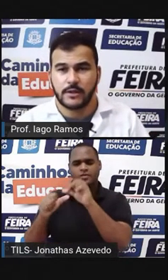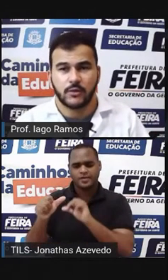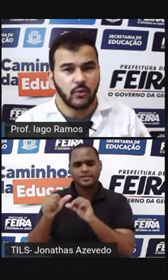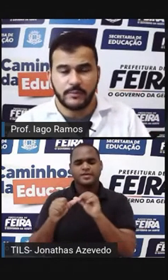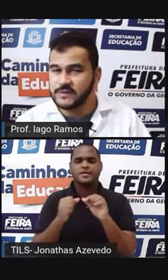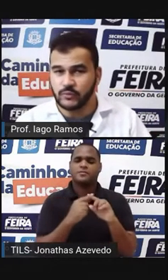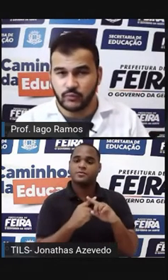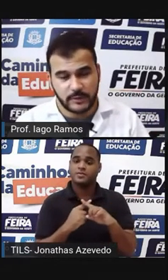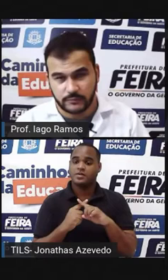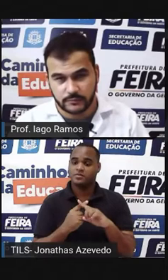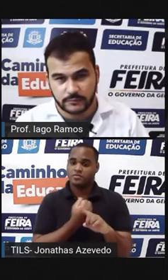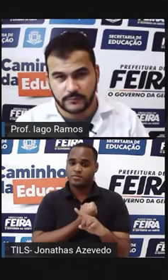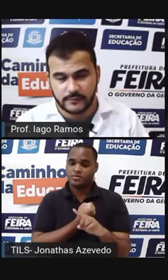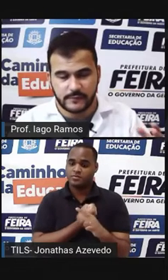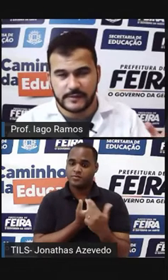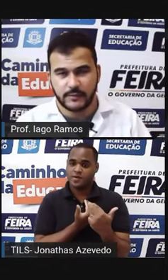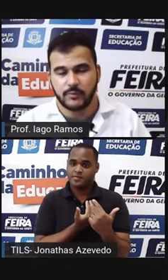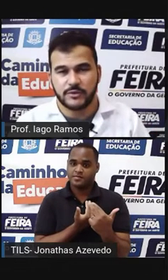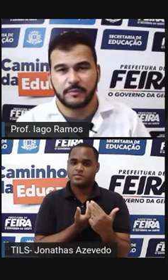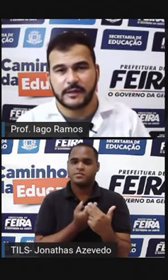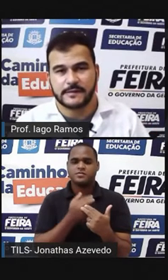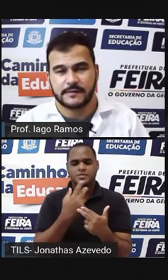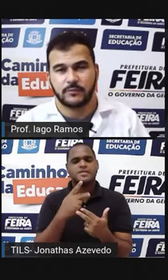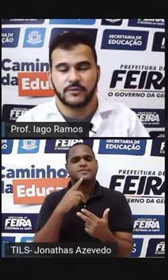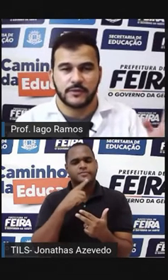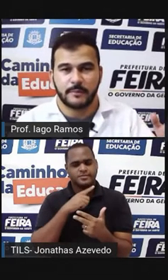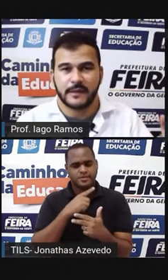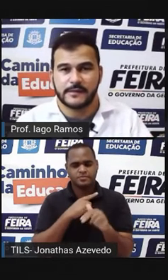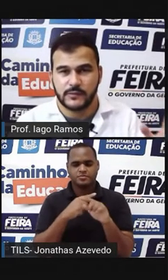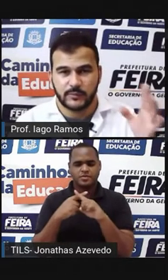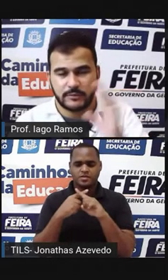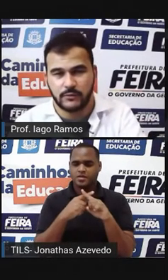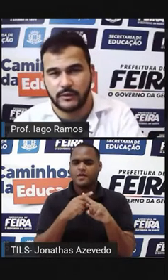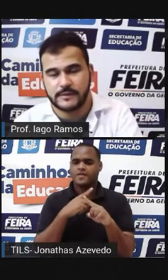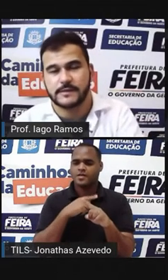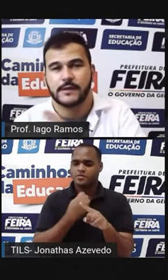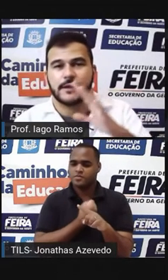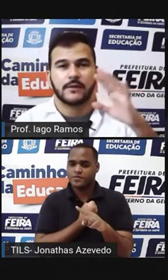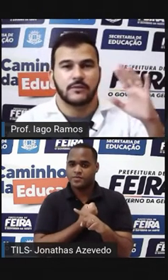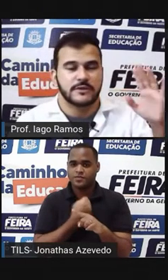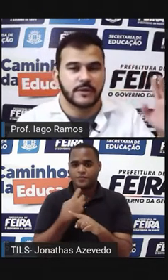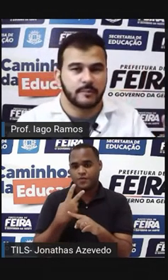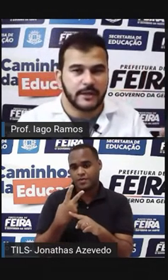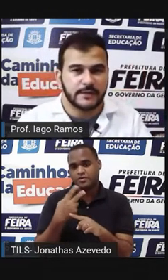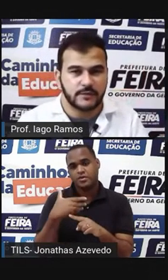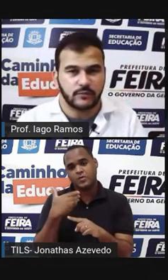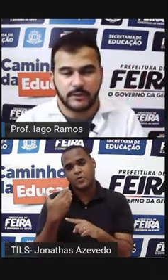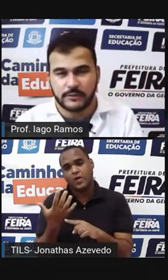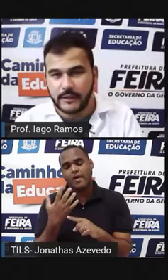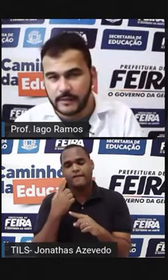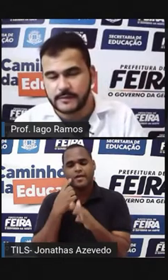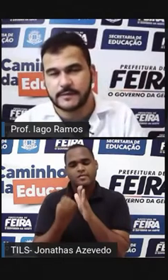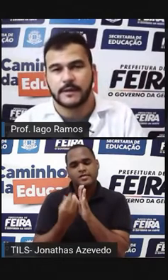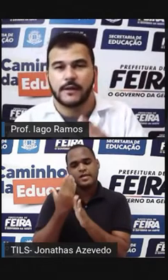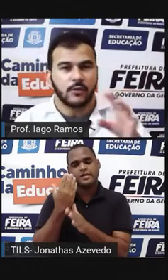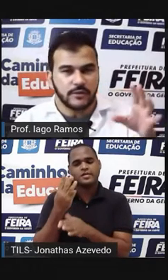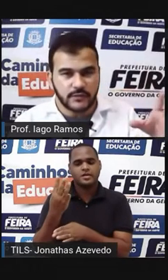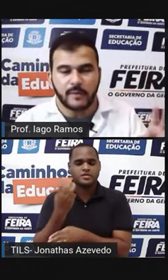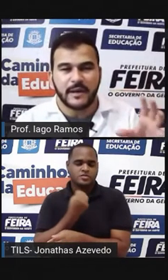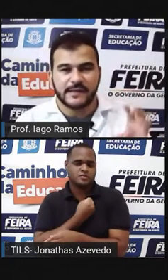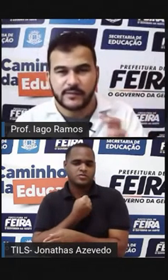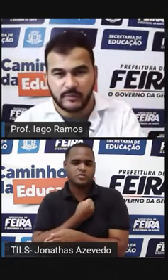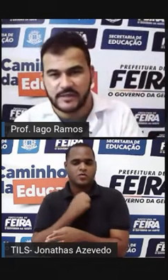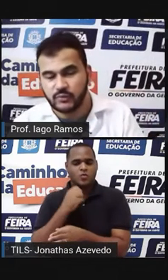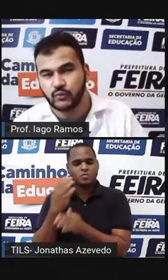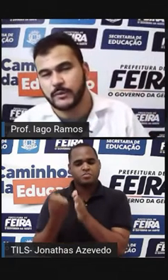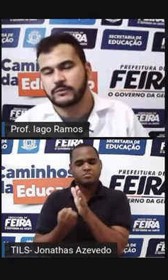Com o mesmo número Se você tem uma multiplicação Onde só aparece o número 2 Onde só aparece o número 3 Onde